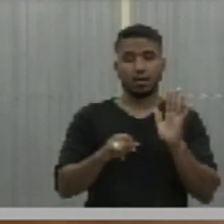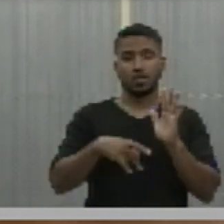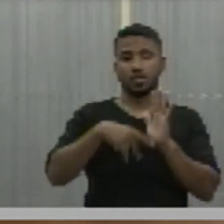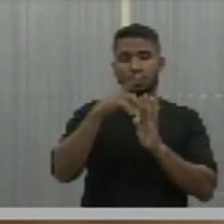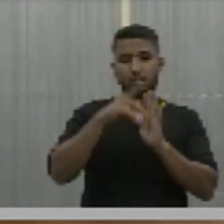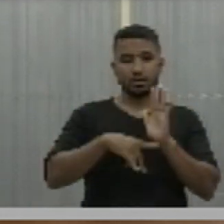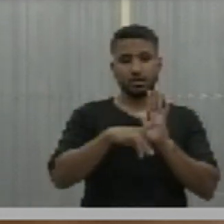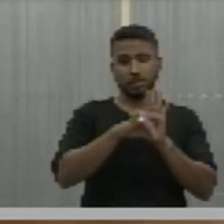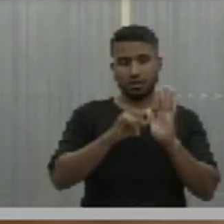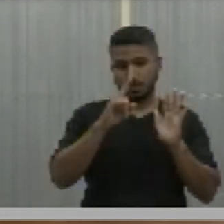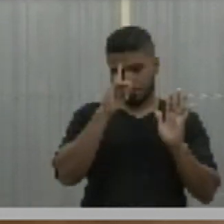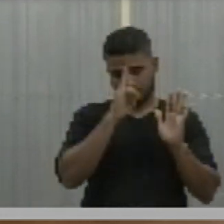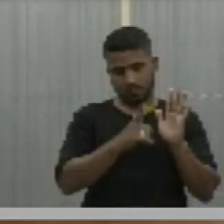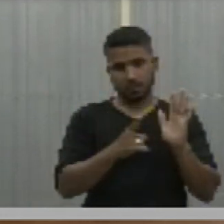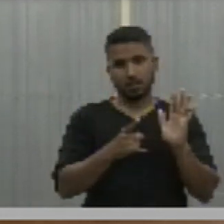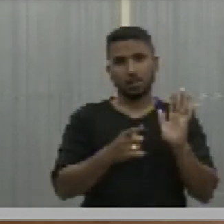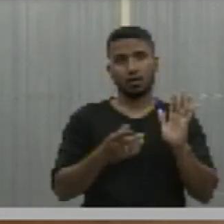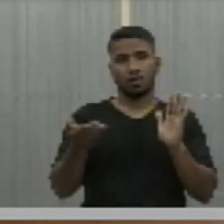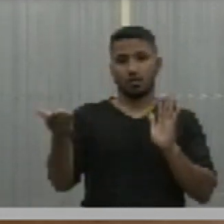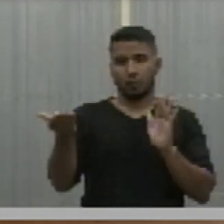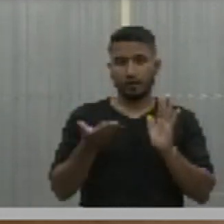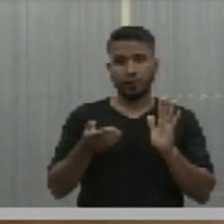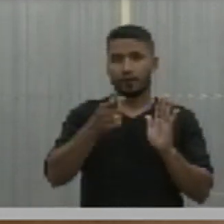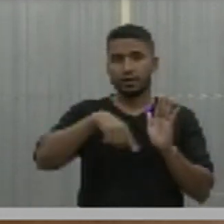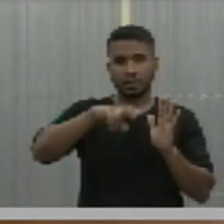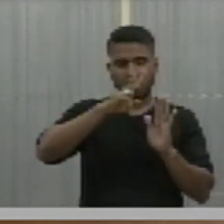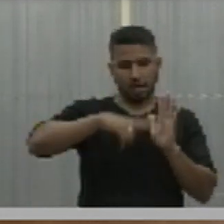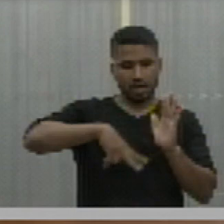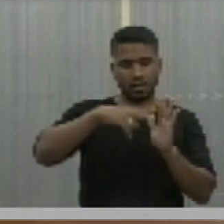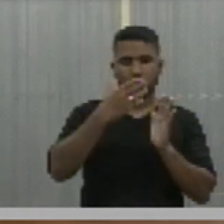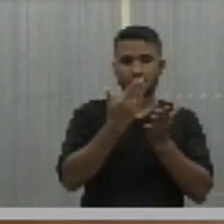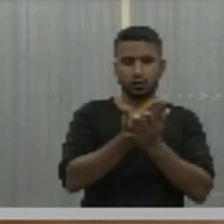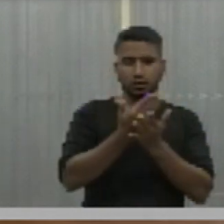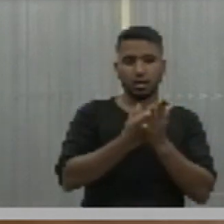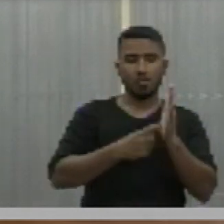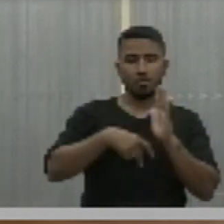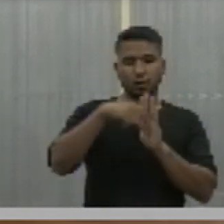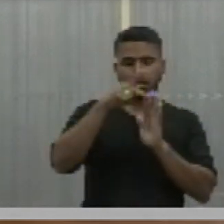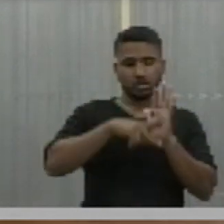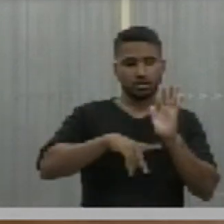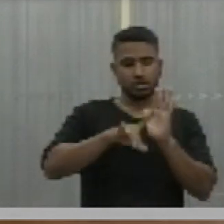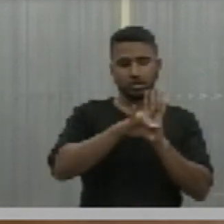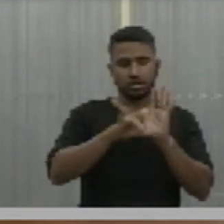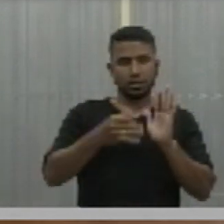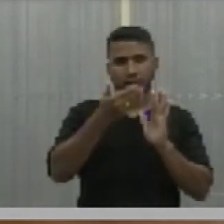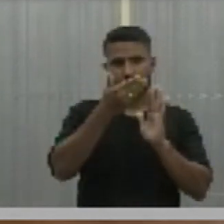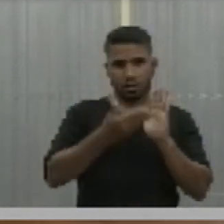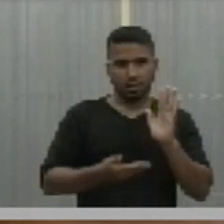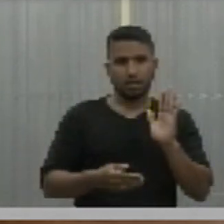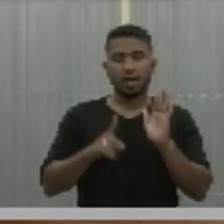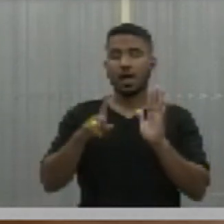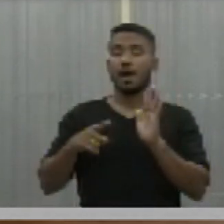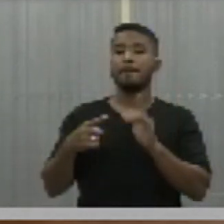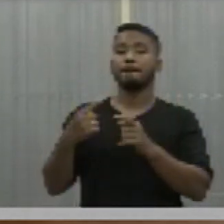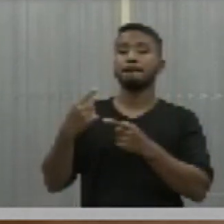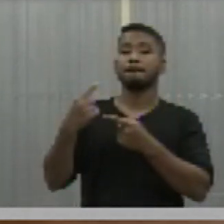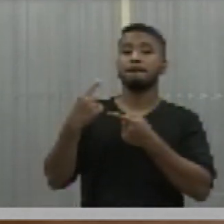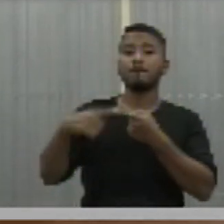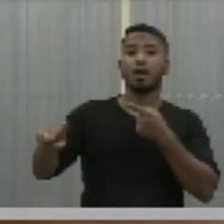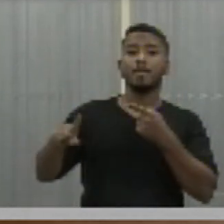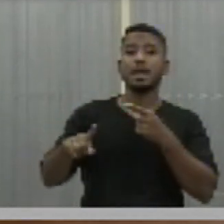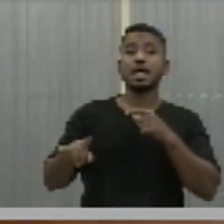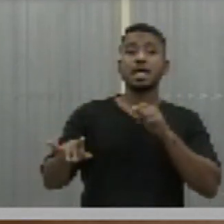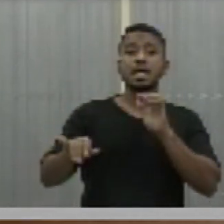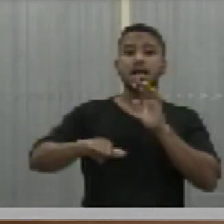projeto de lei estabelece, eu convido todos a lerem, a estudarem esse projeto, é coibir crimes